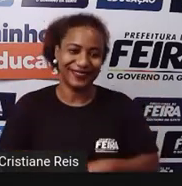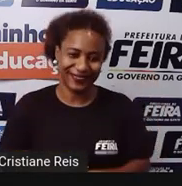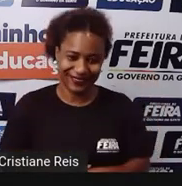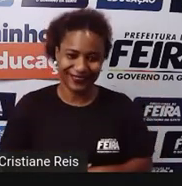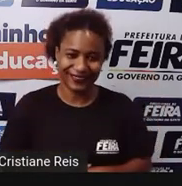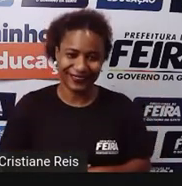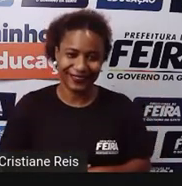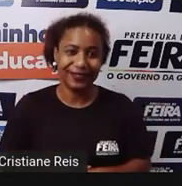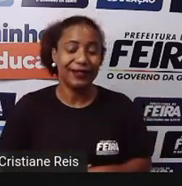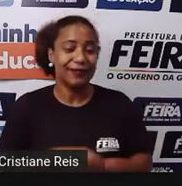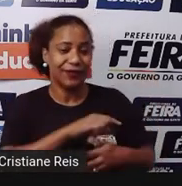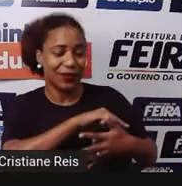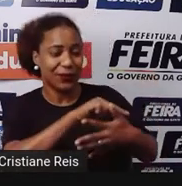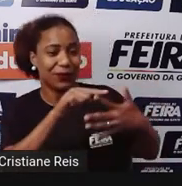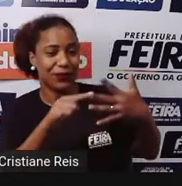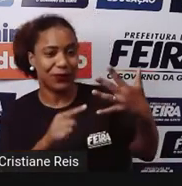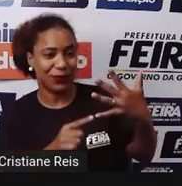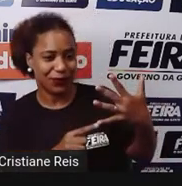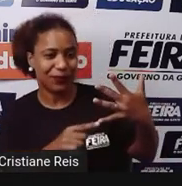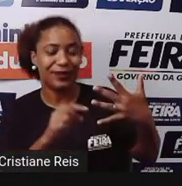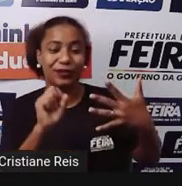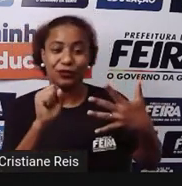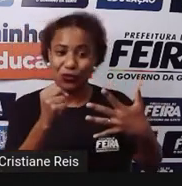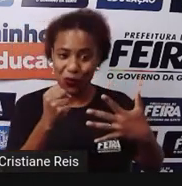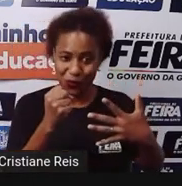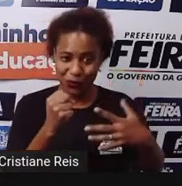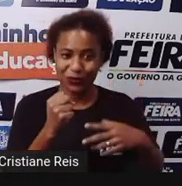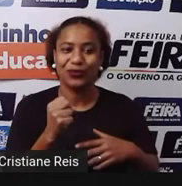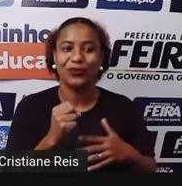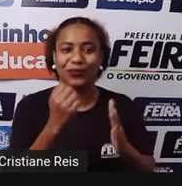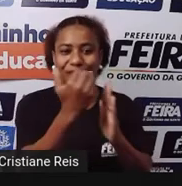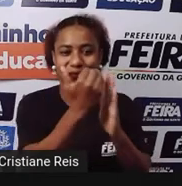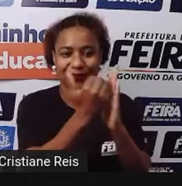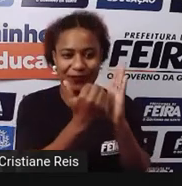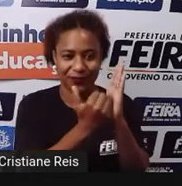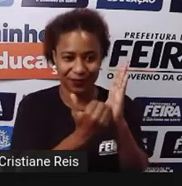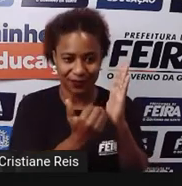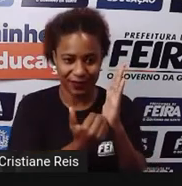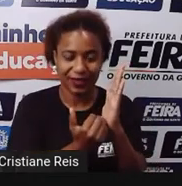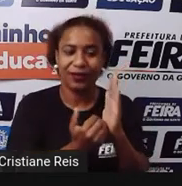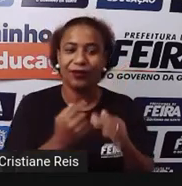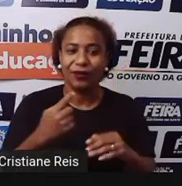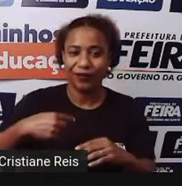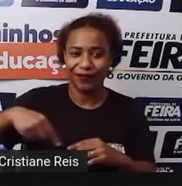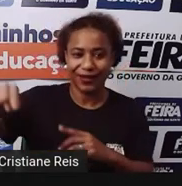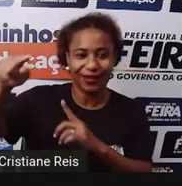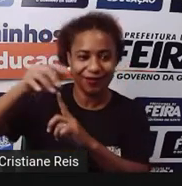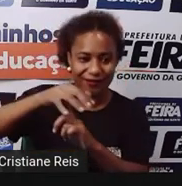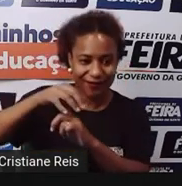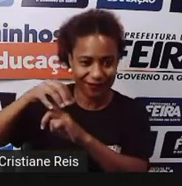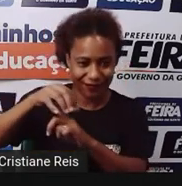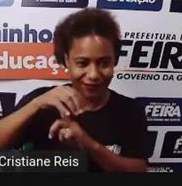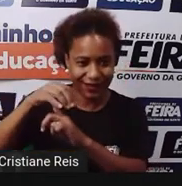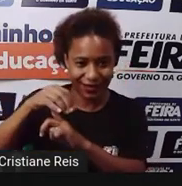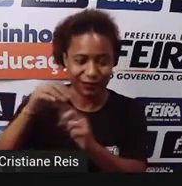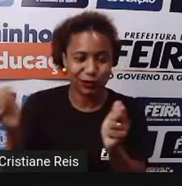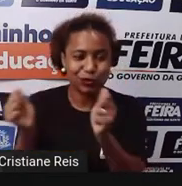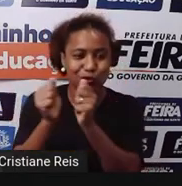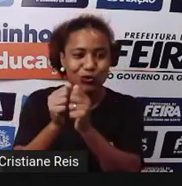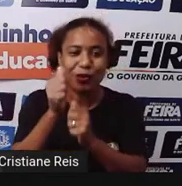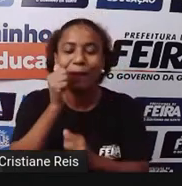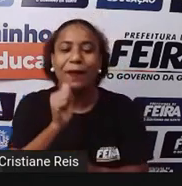alguns Dos ingredientes Que a Pró Será assim Não Então quando você for à feira Quando a mamãe for à feira Aí né? Ajuda a mamãe Na